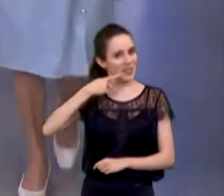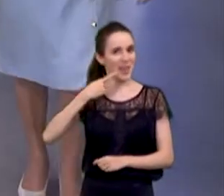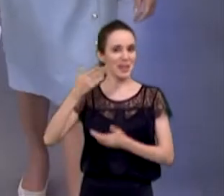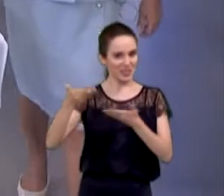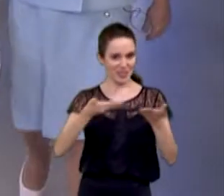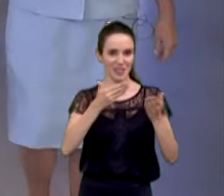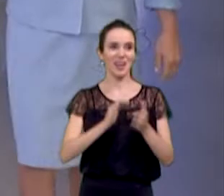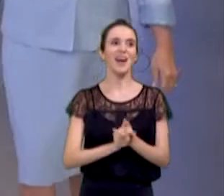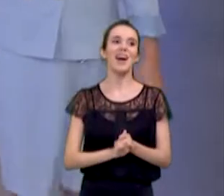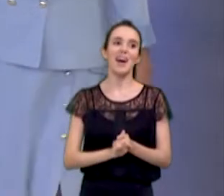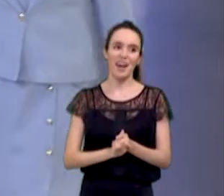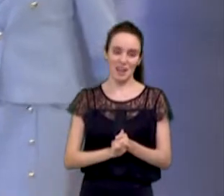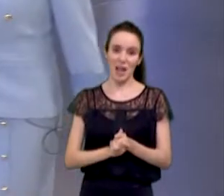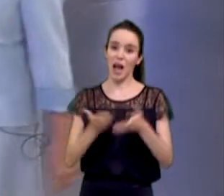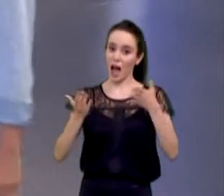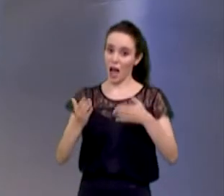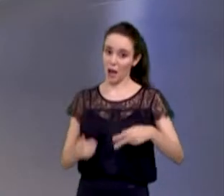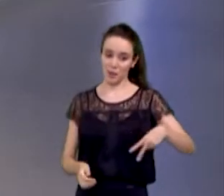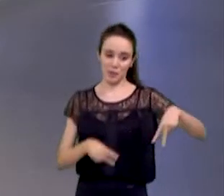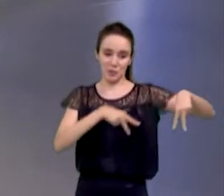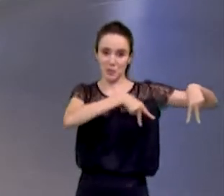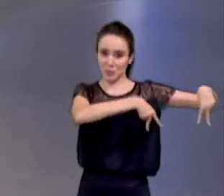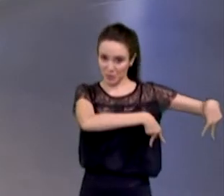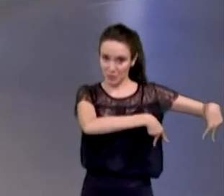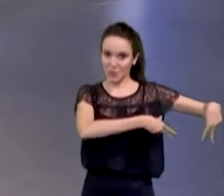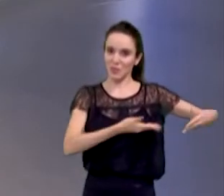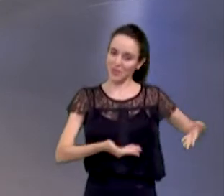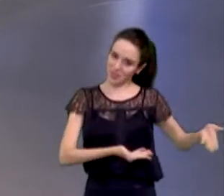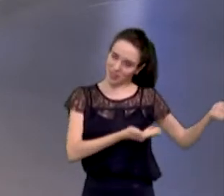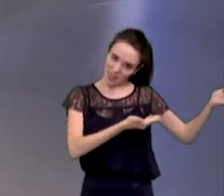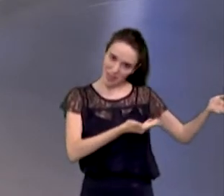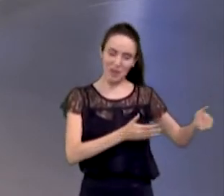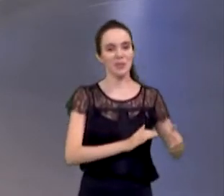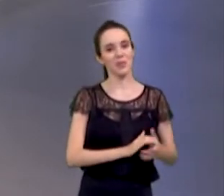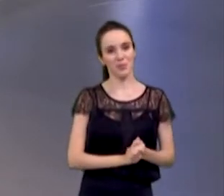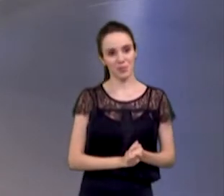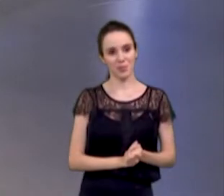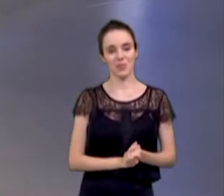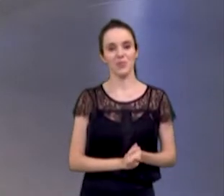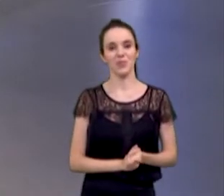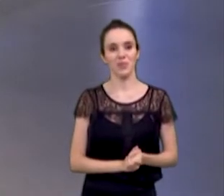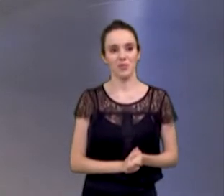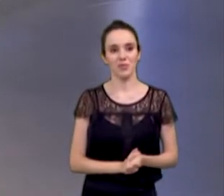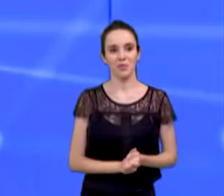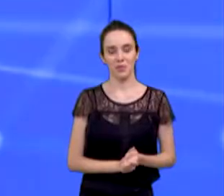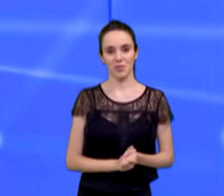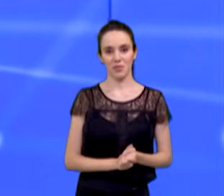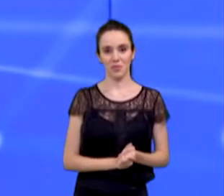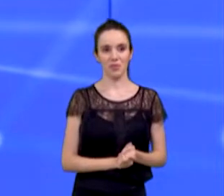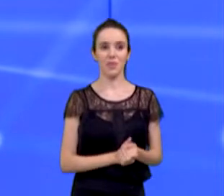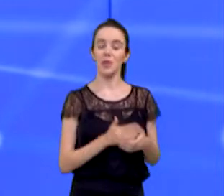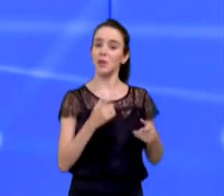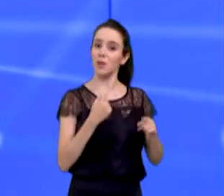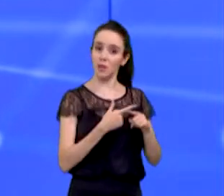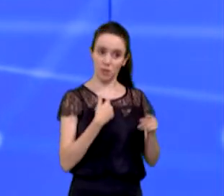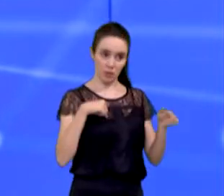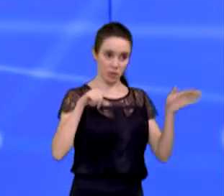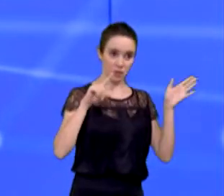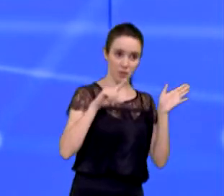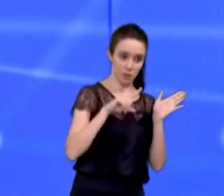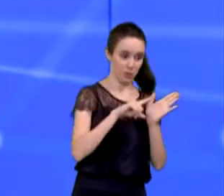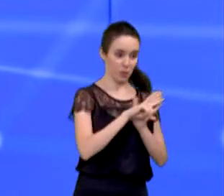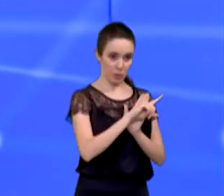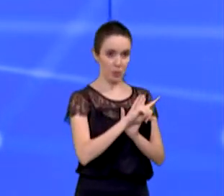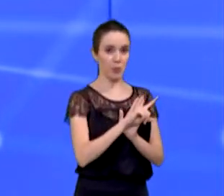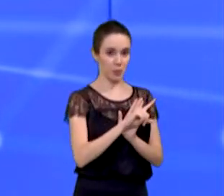Renata, agora os púlpitos do meu lado esquerdo, por favor, as candidatas se posicionam para que a gente possa sequenciar